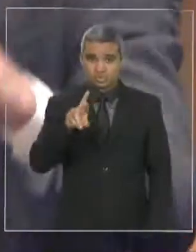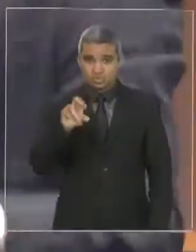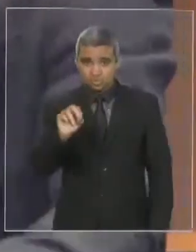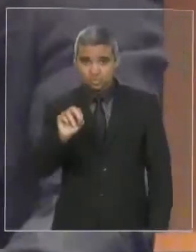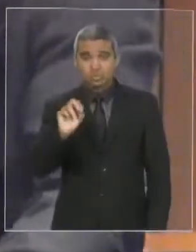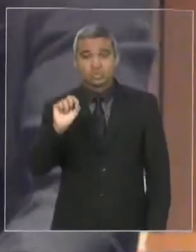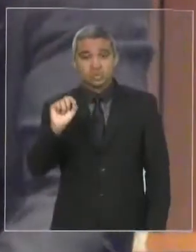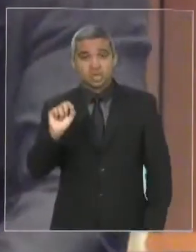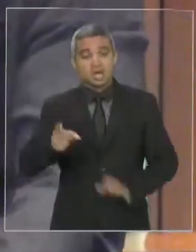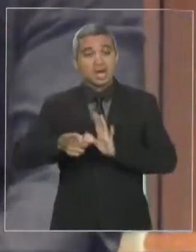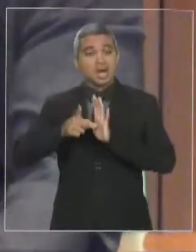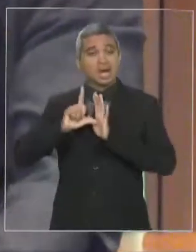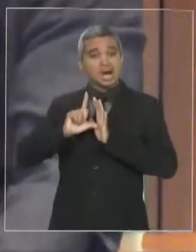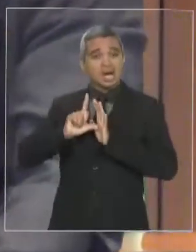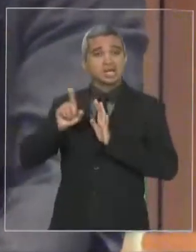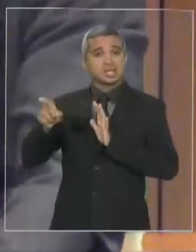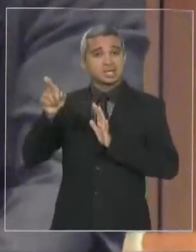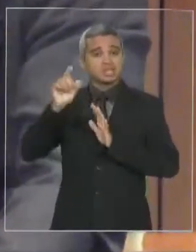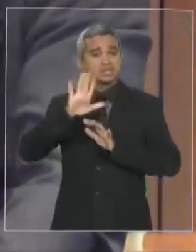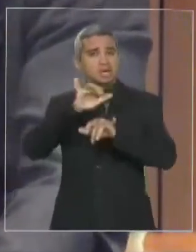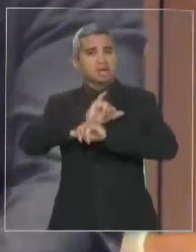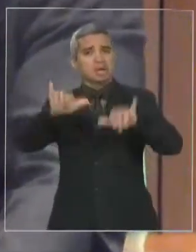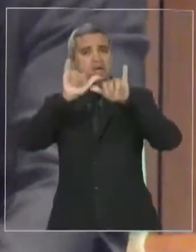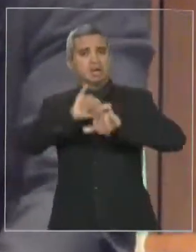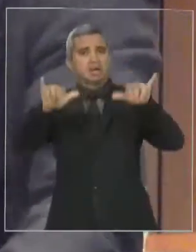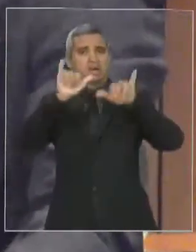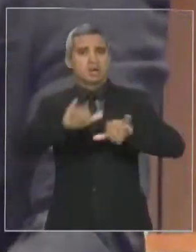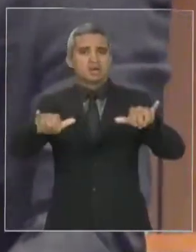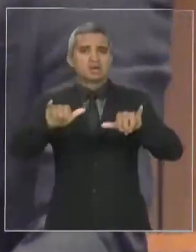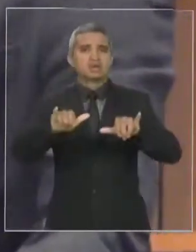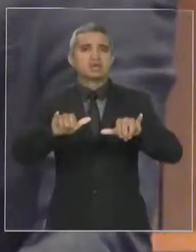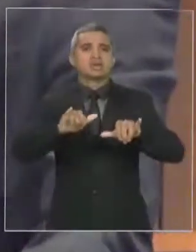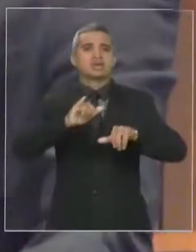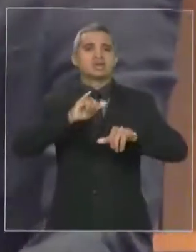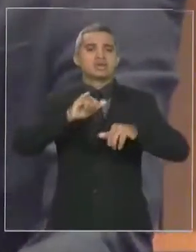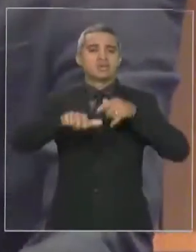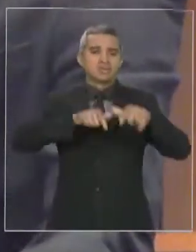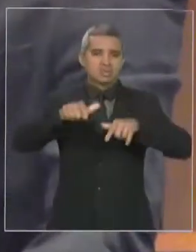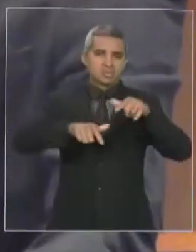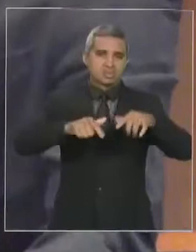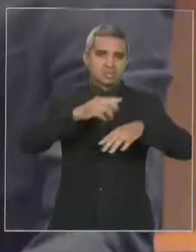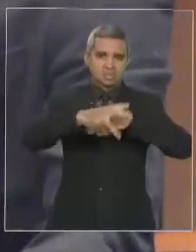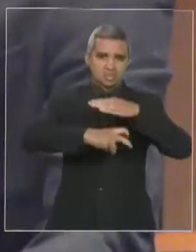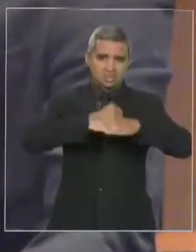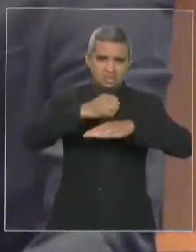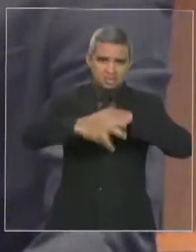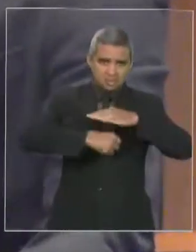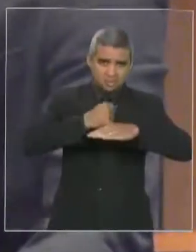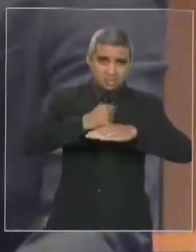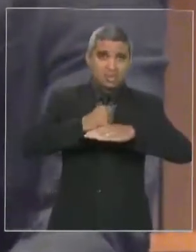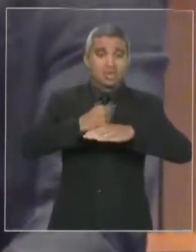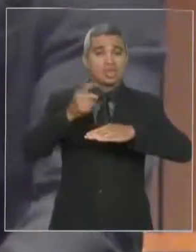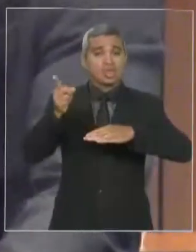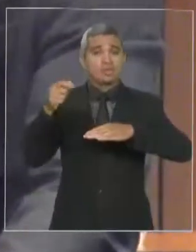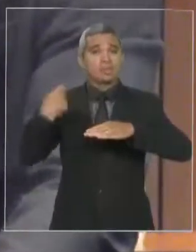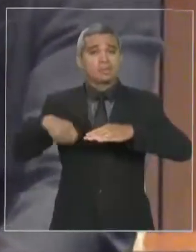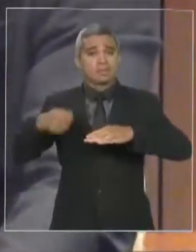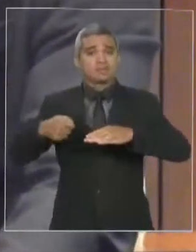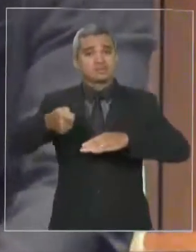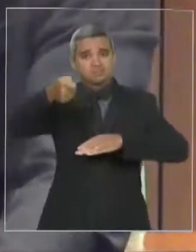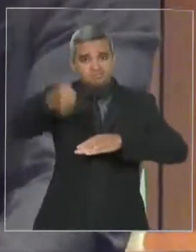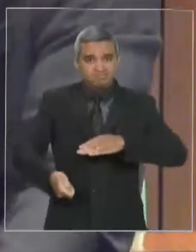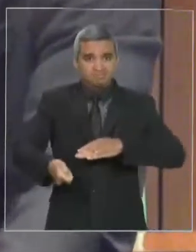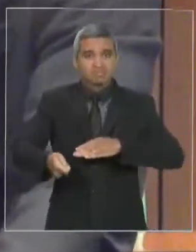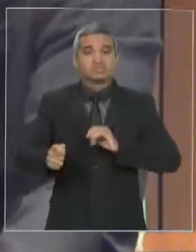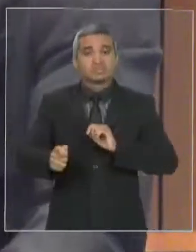alarde que ele já havia feito em torno da Operação Lava Jato, ele teria que dar uma sentença condenando o